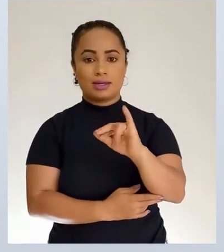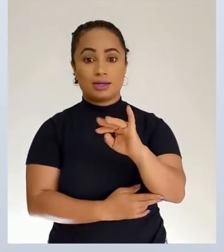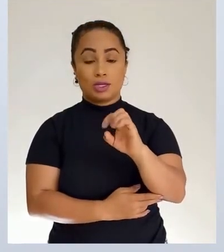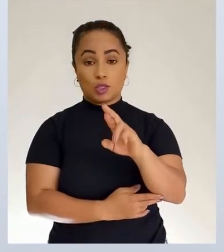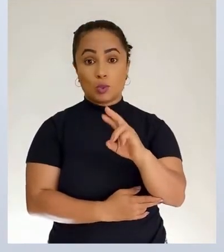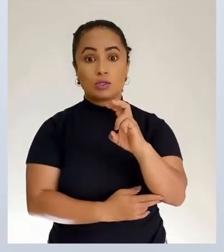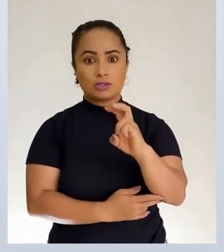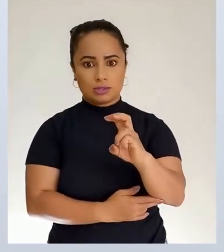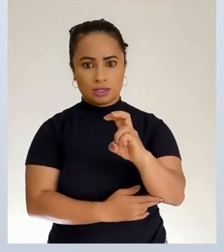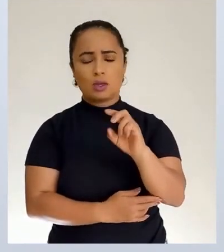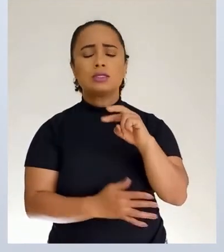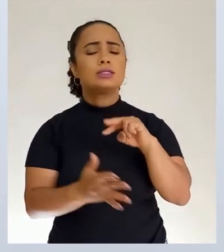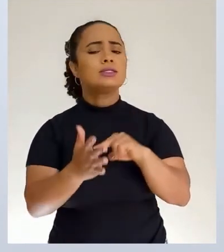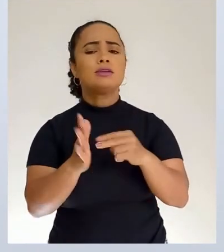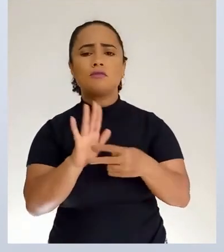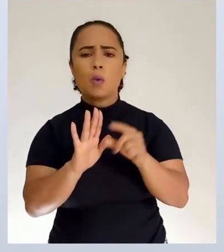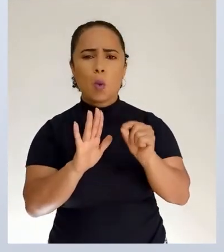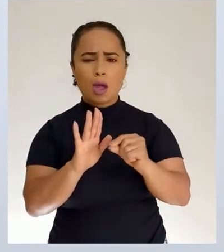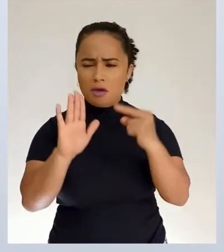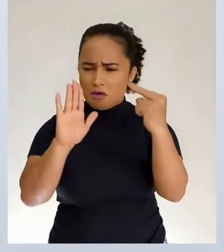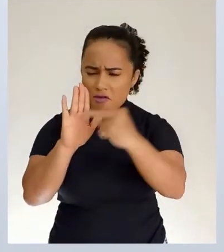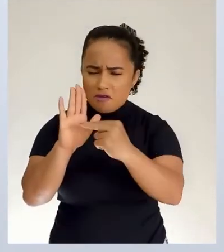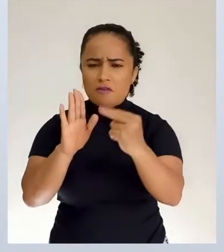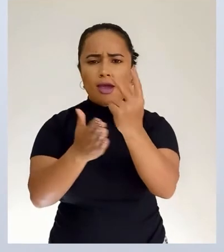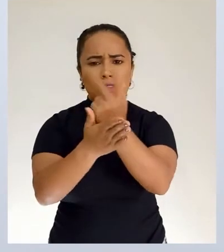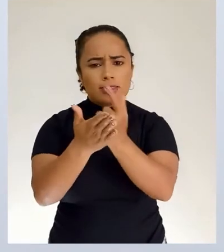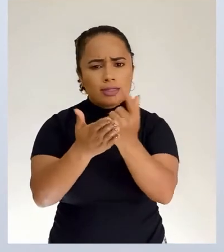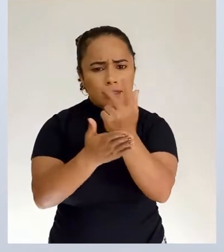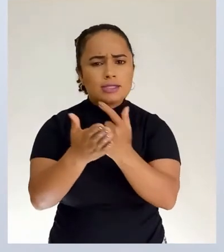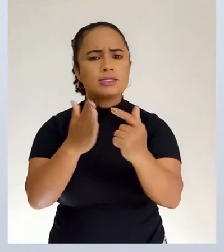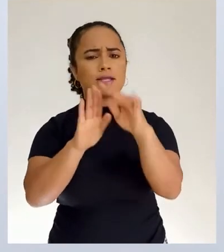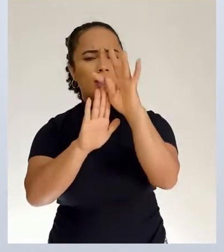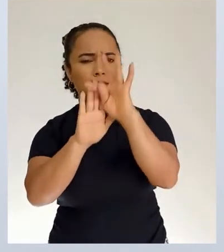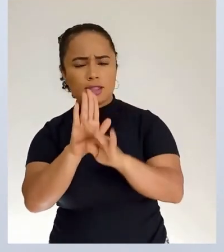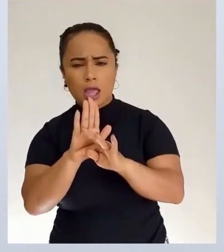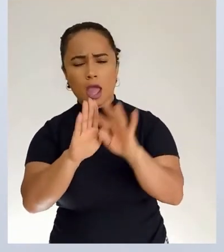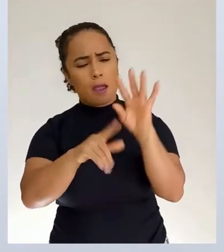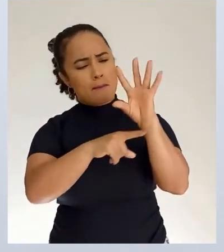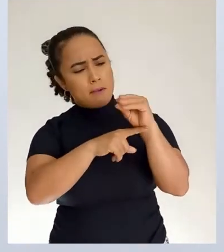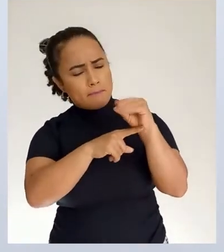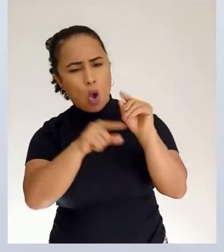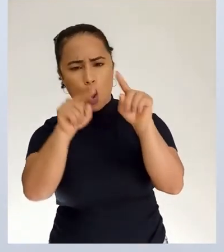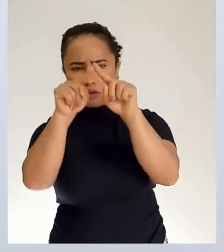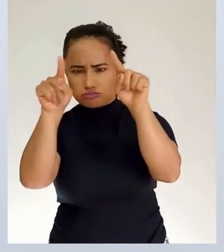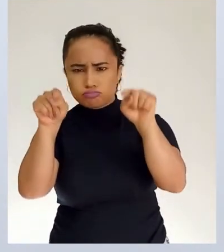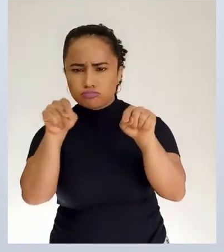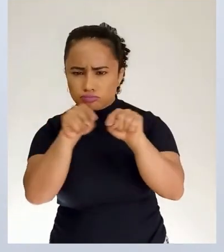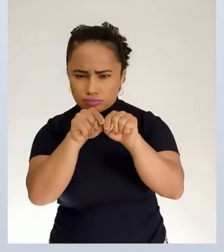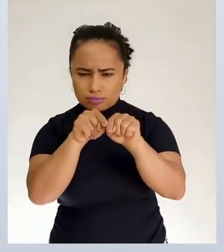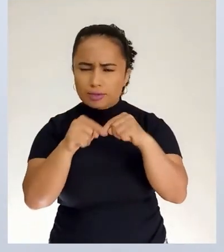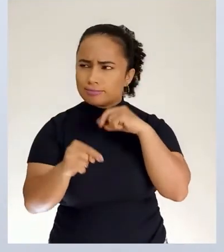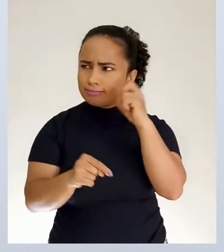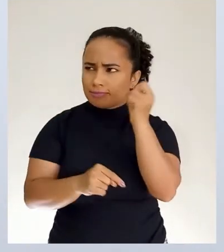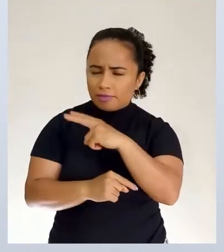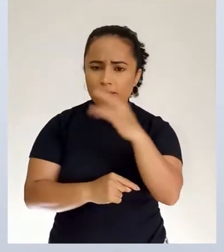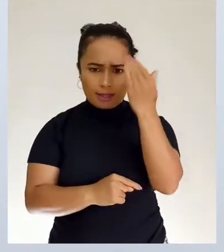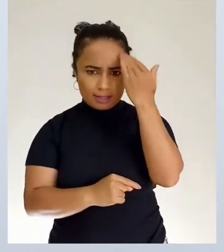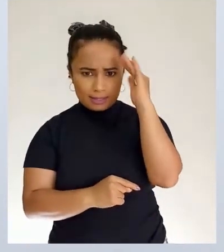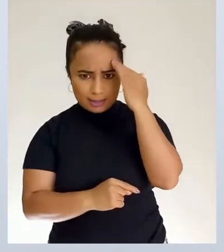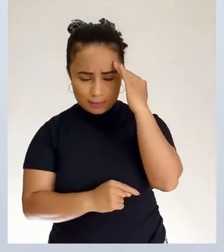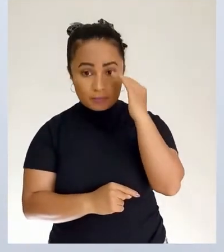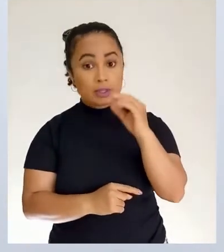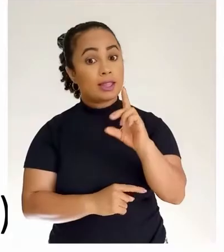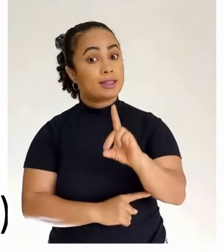material gráfico diverso, propagandas, quadrinhos, foto e etc. Descritor 5,